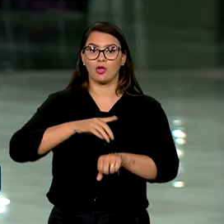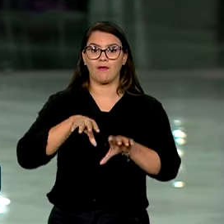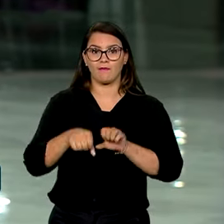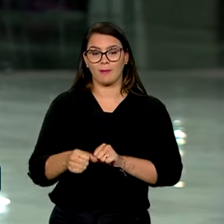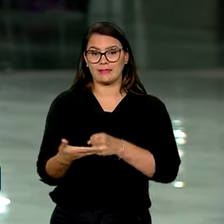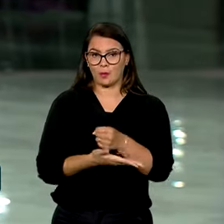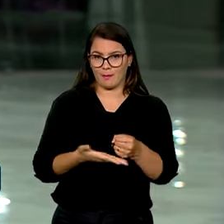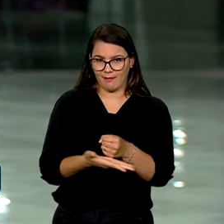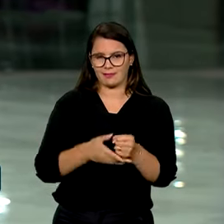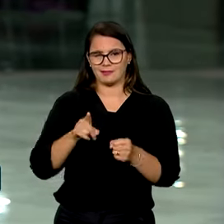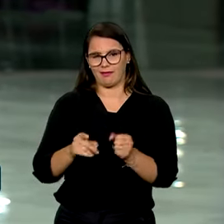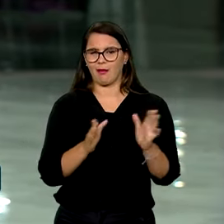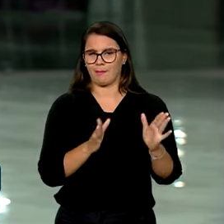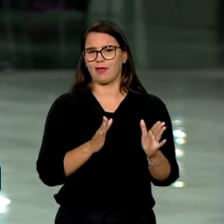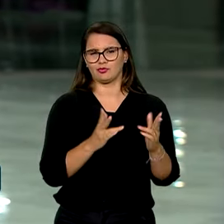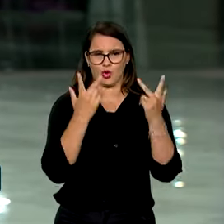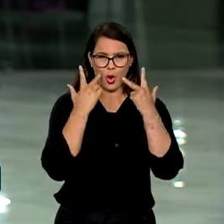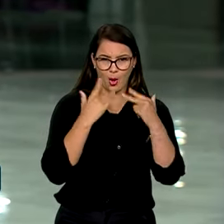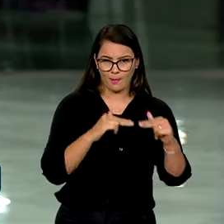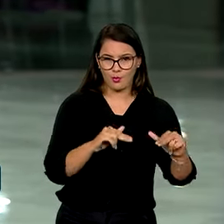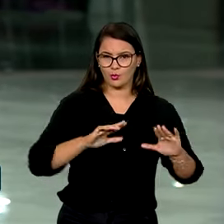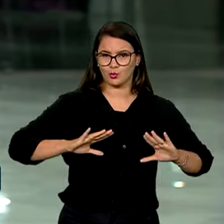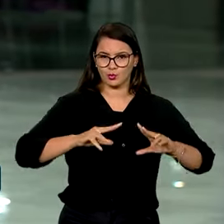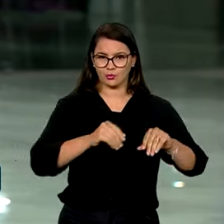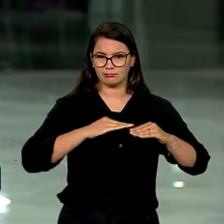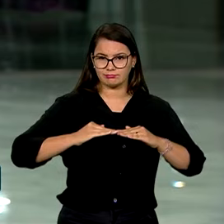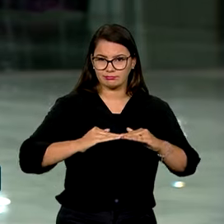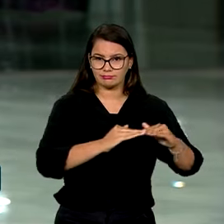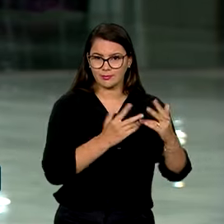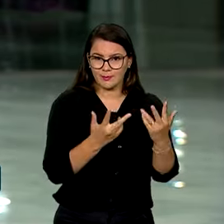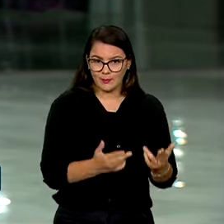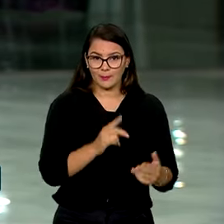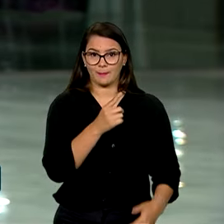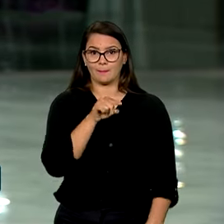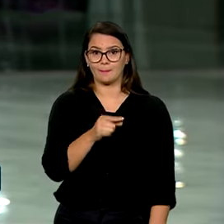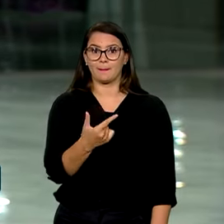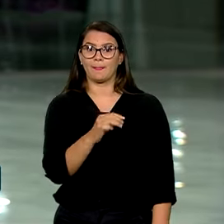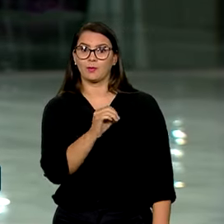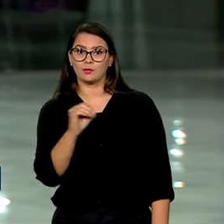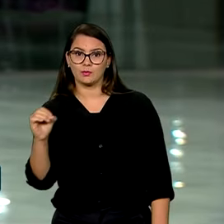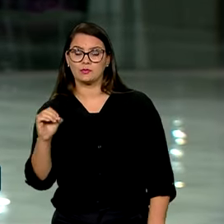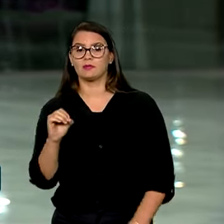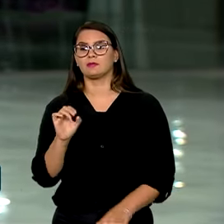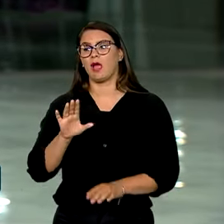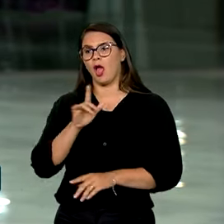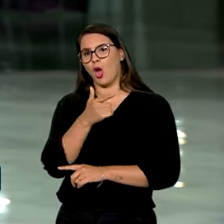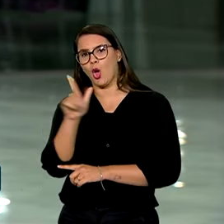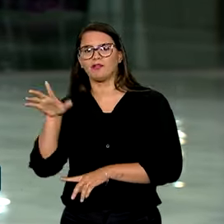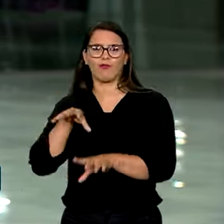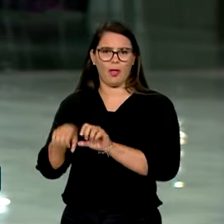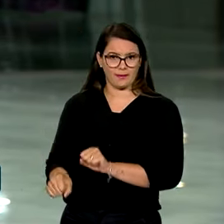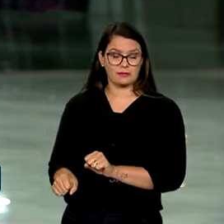básica, que é a parte comum do currículo para todos os alunos, e 1.200 para os itinerários formativos,